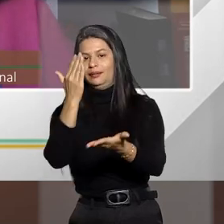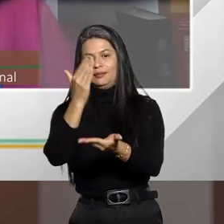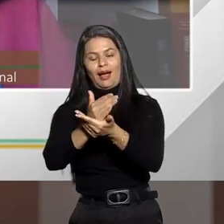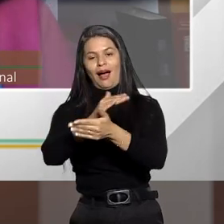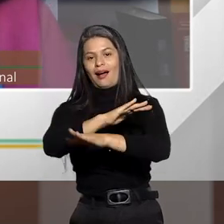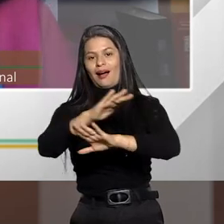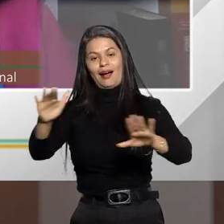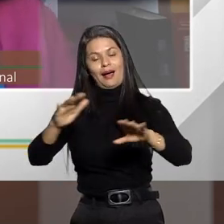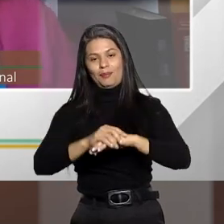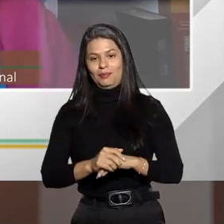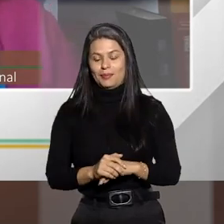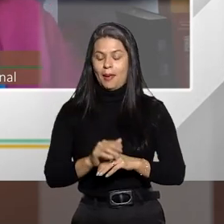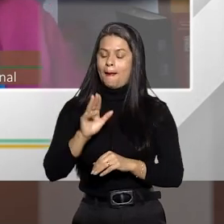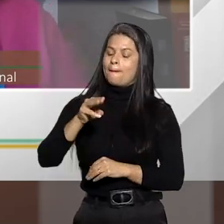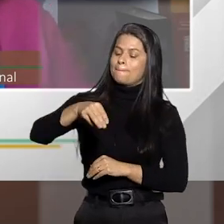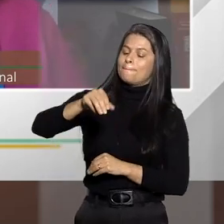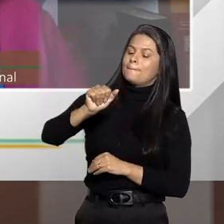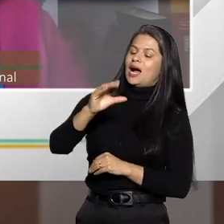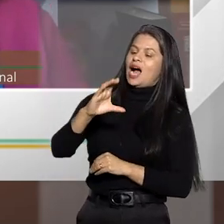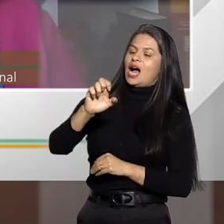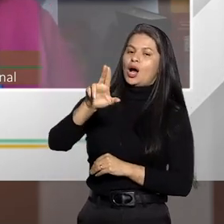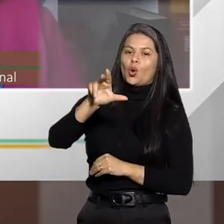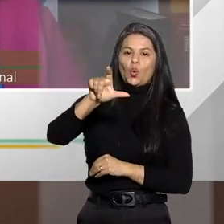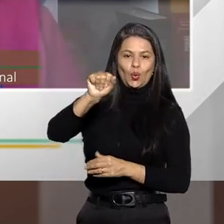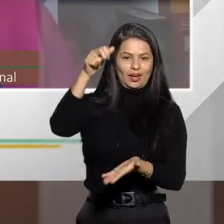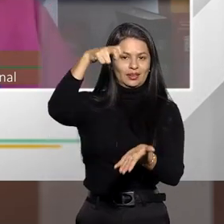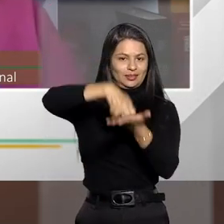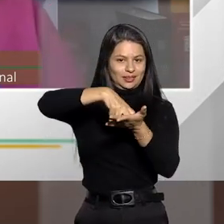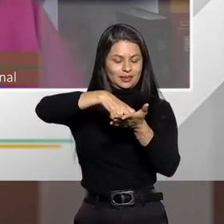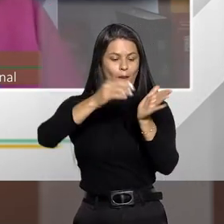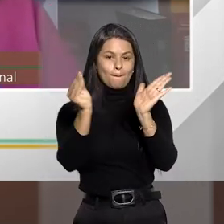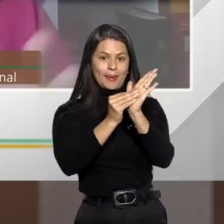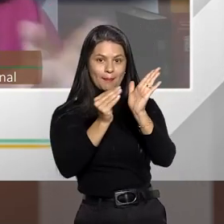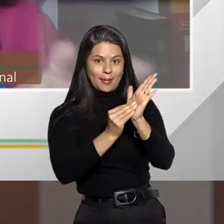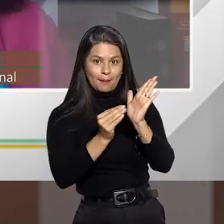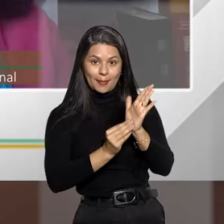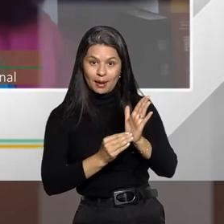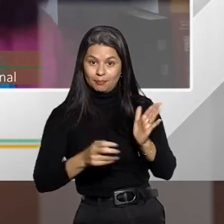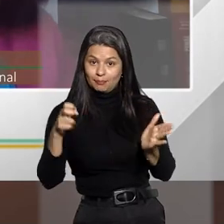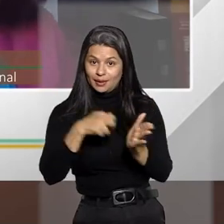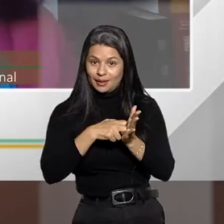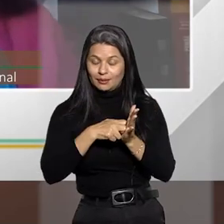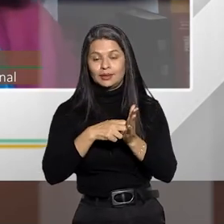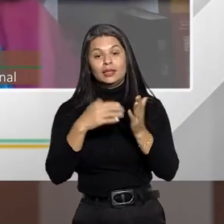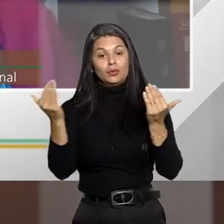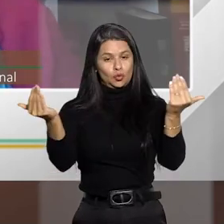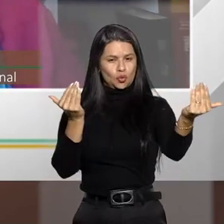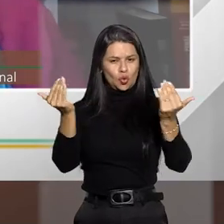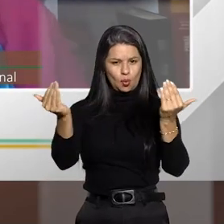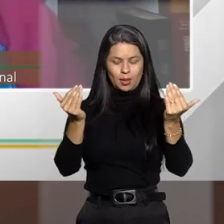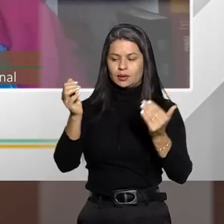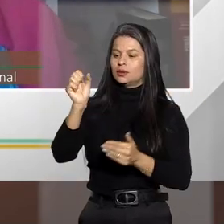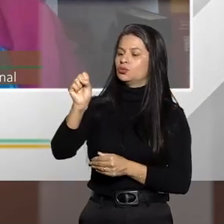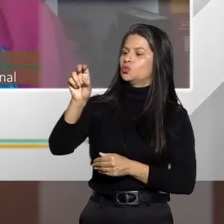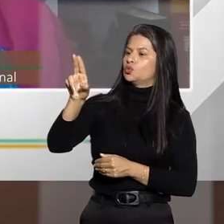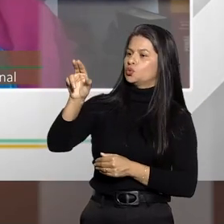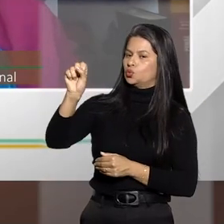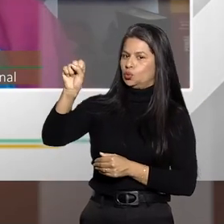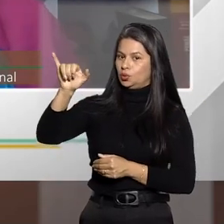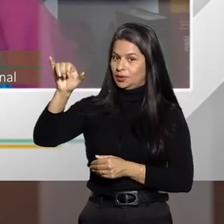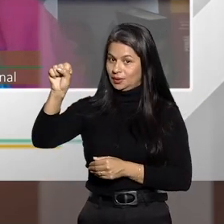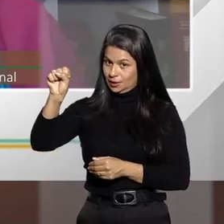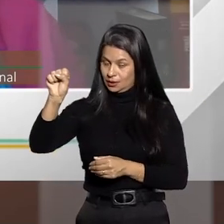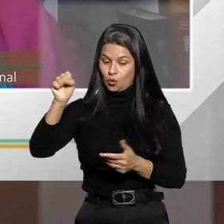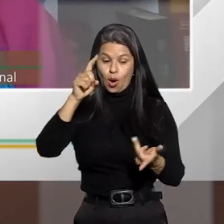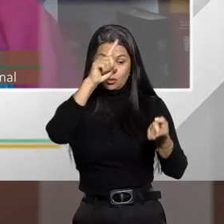ele não tem a mácula da condenação na folha penal. Então, se nós comparamos o sursi com a suspensão condicional do